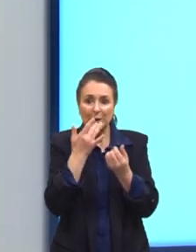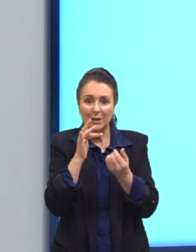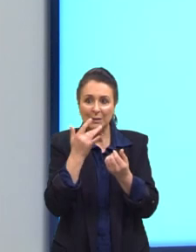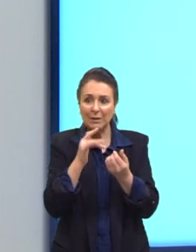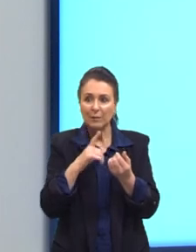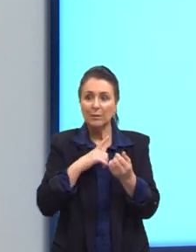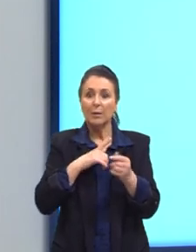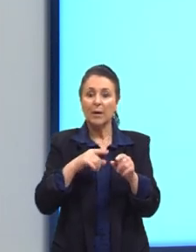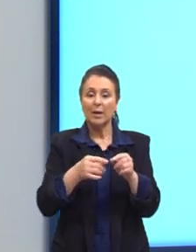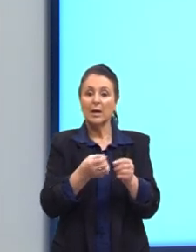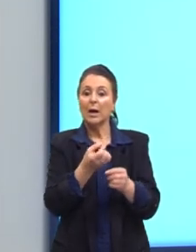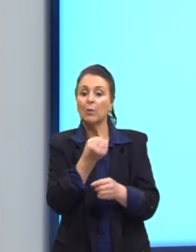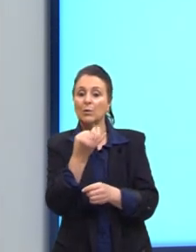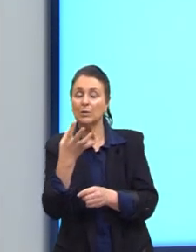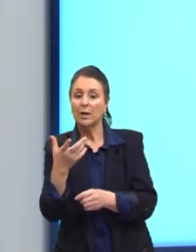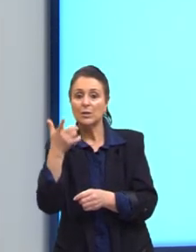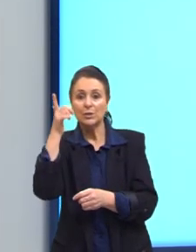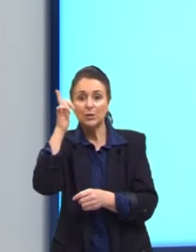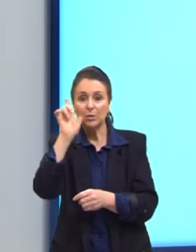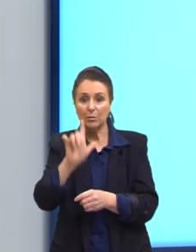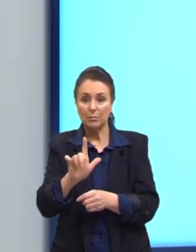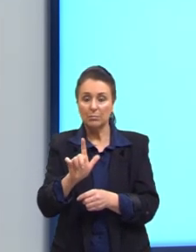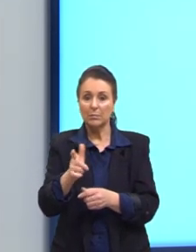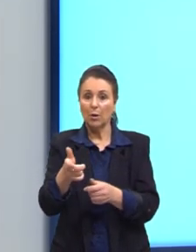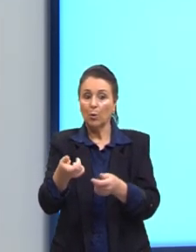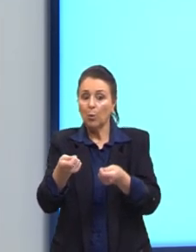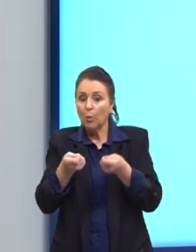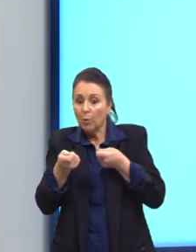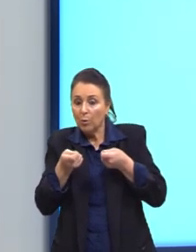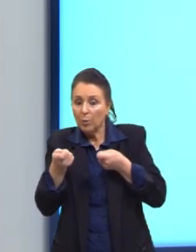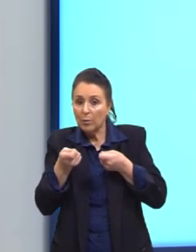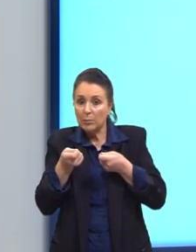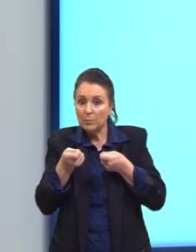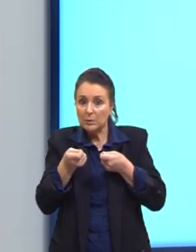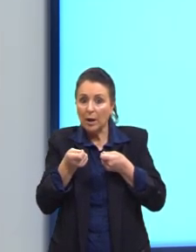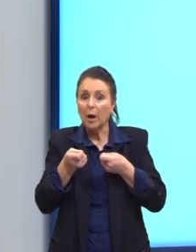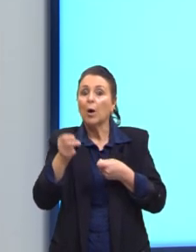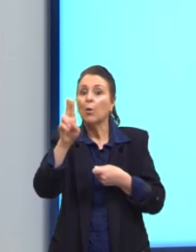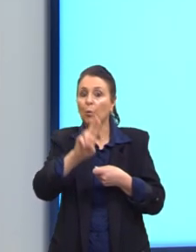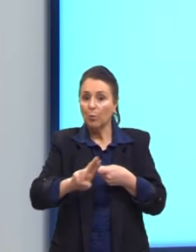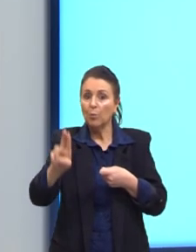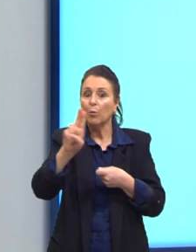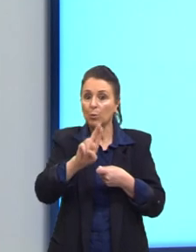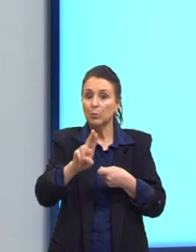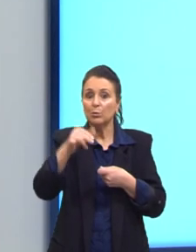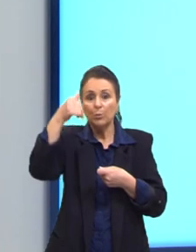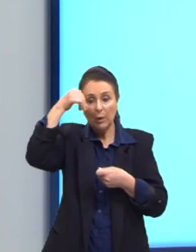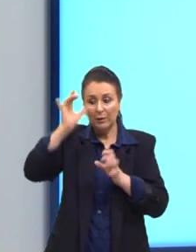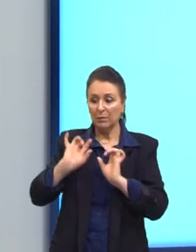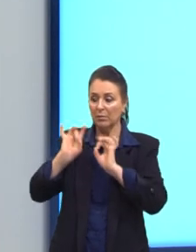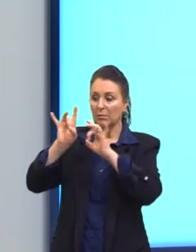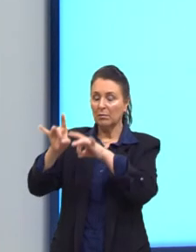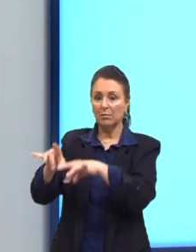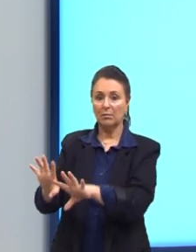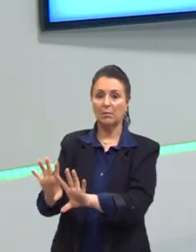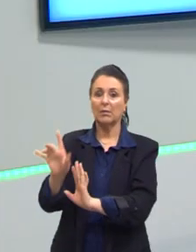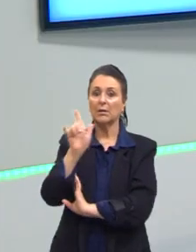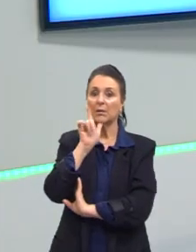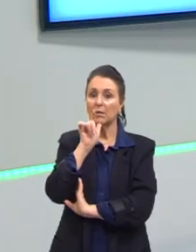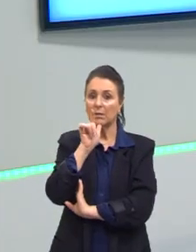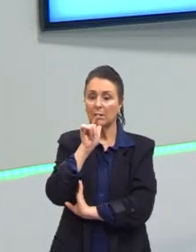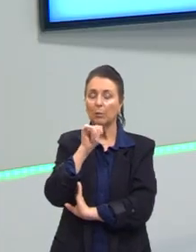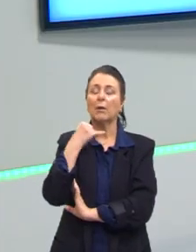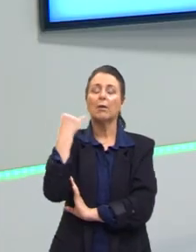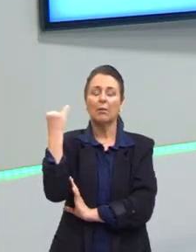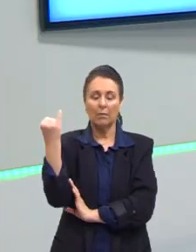Embaixo, a frase, economizar bens de consumo e evitar o desperdício também é